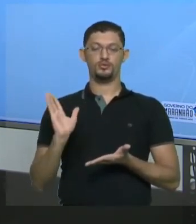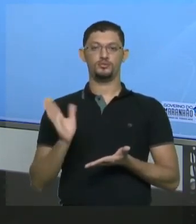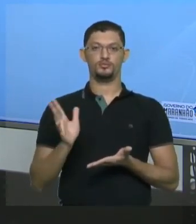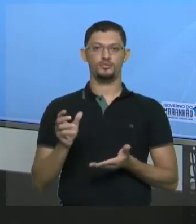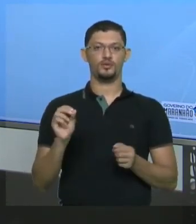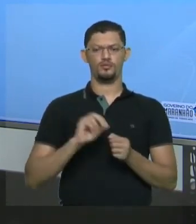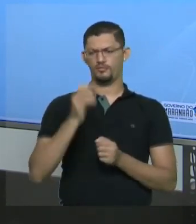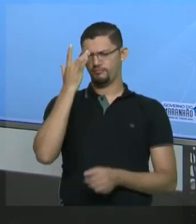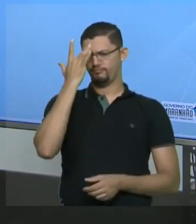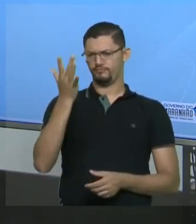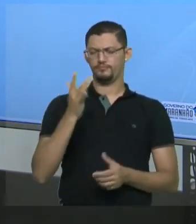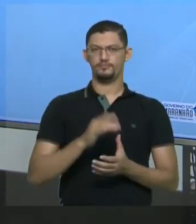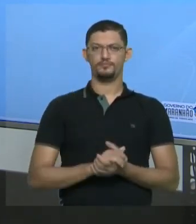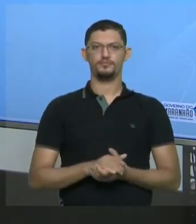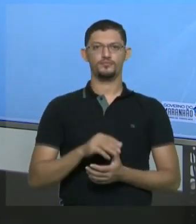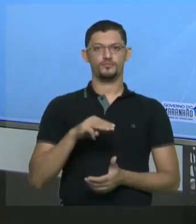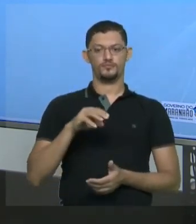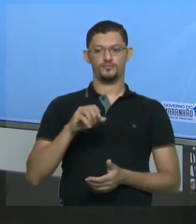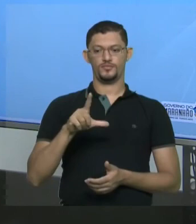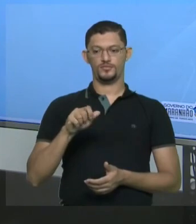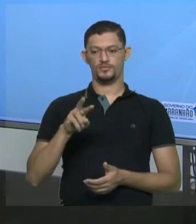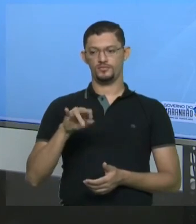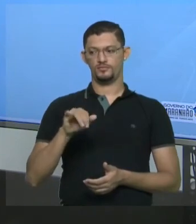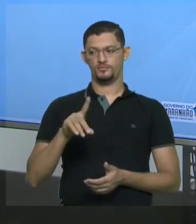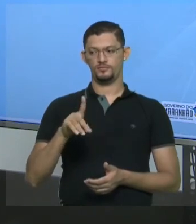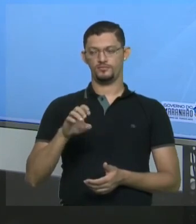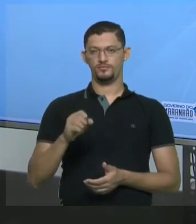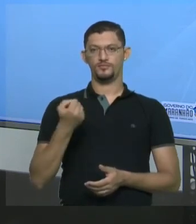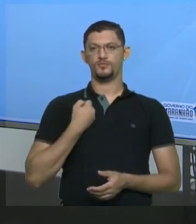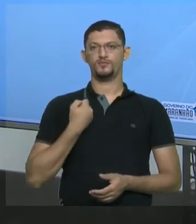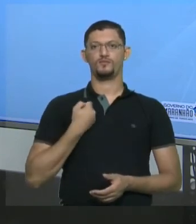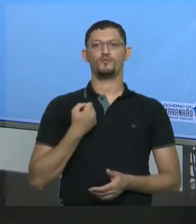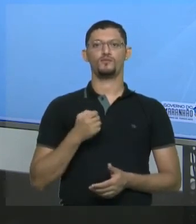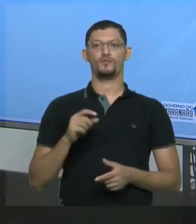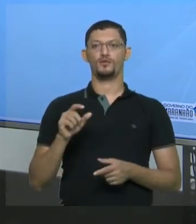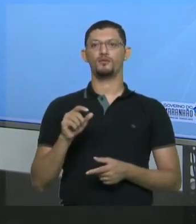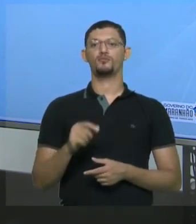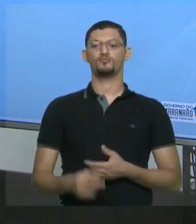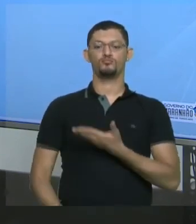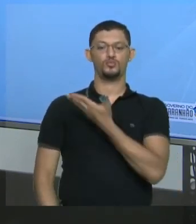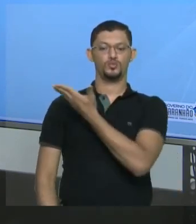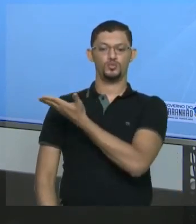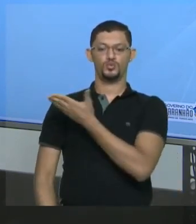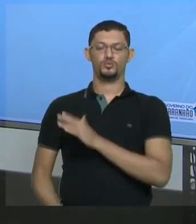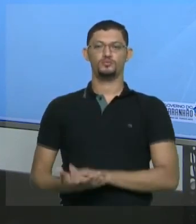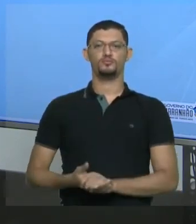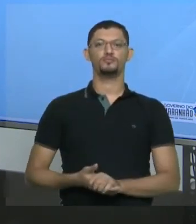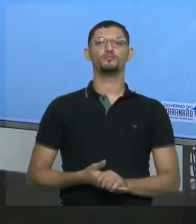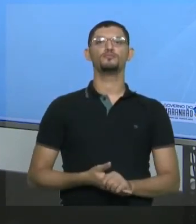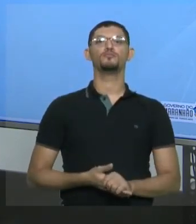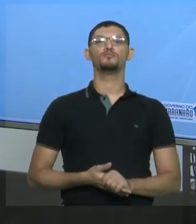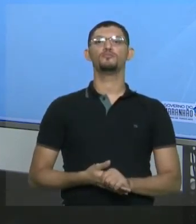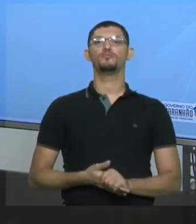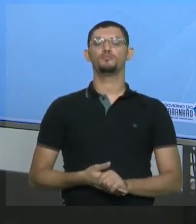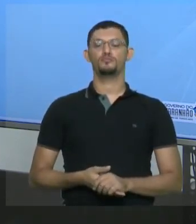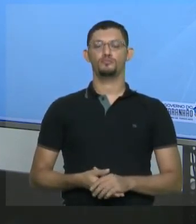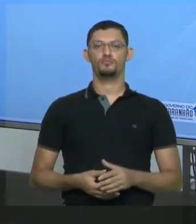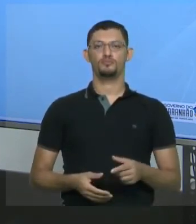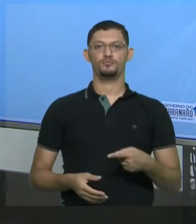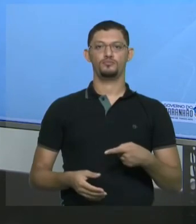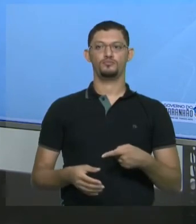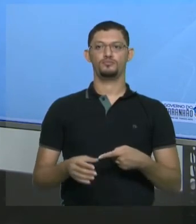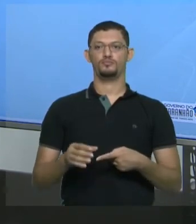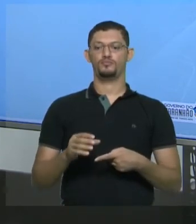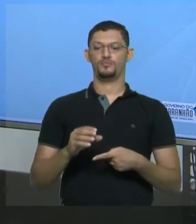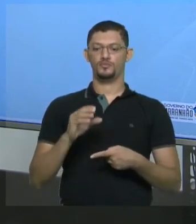Agora fica mais fácil. Molaridade é o quê? Número de mols sobre volume. Quanto é o número de mols da sacarose? 0,1.